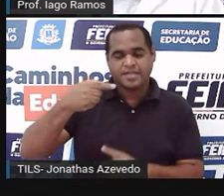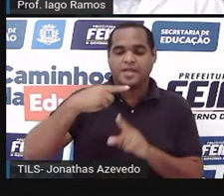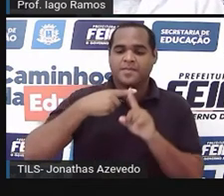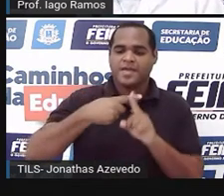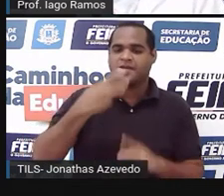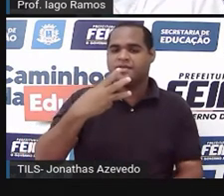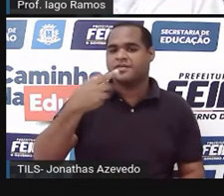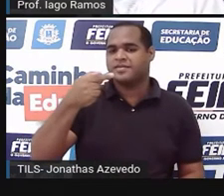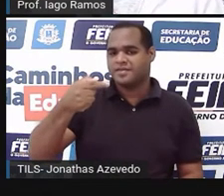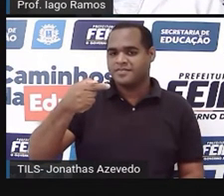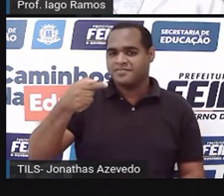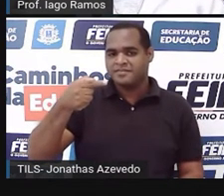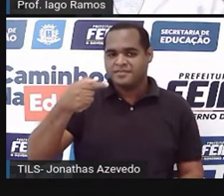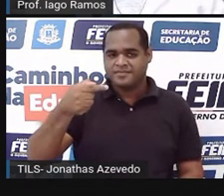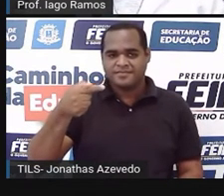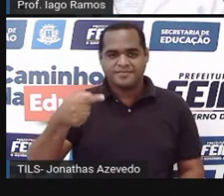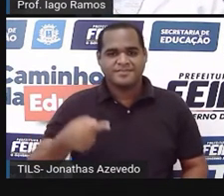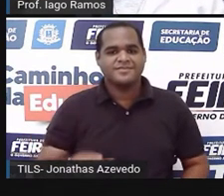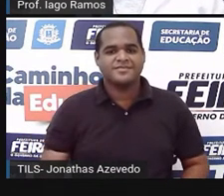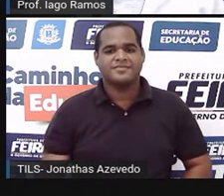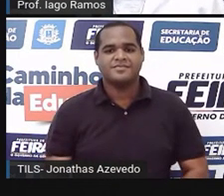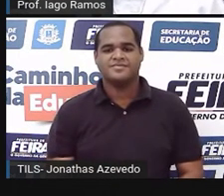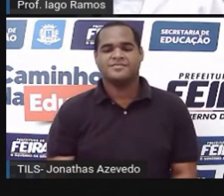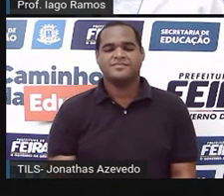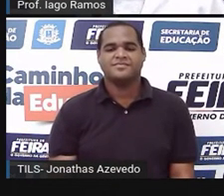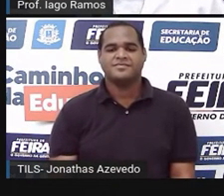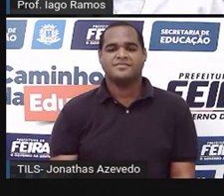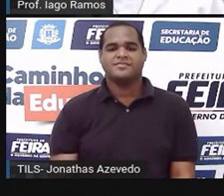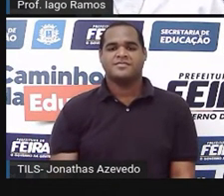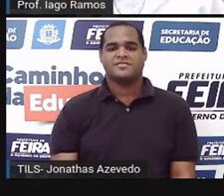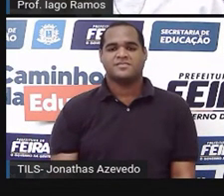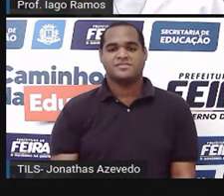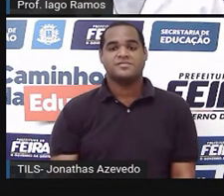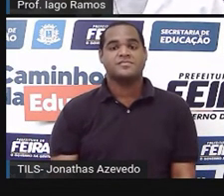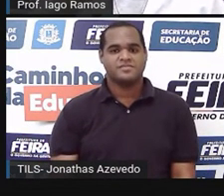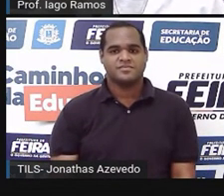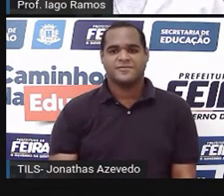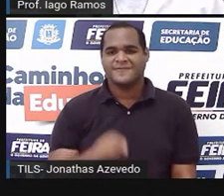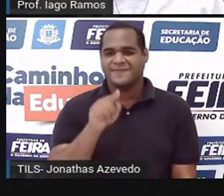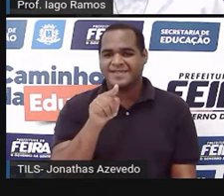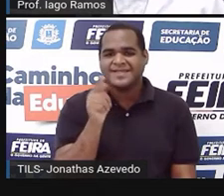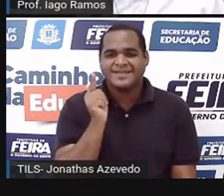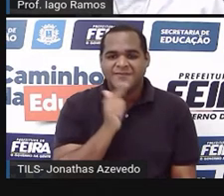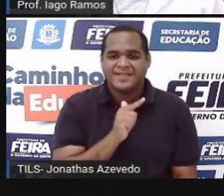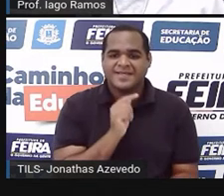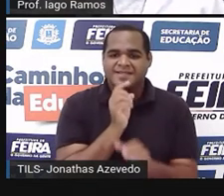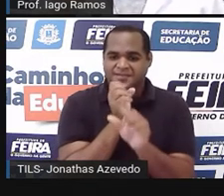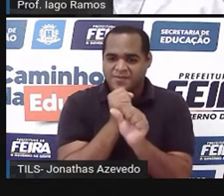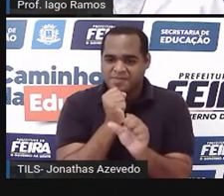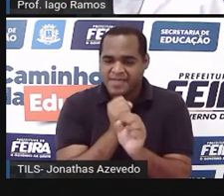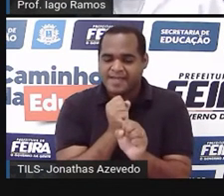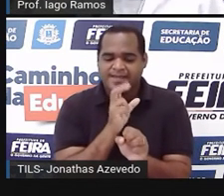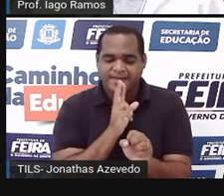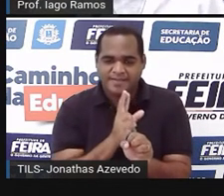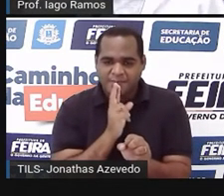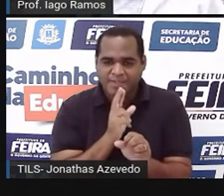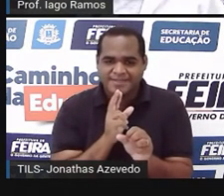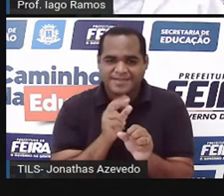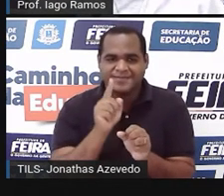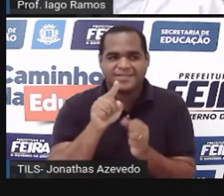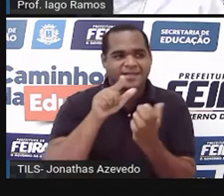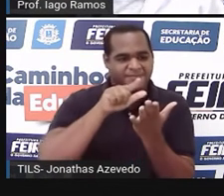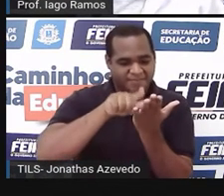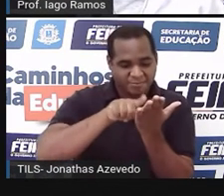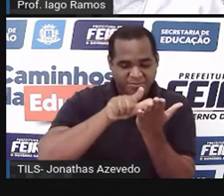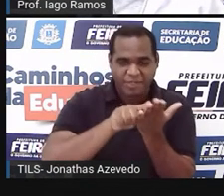37 mais o outro ângulo de 37. Depois que você somar e achar o resultado, eu quero que você anote